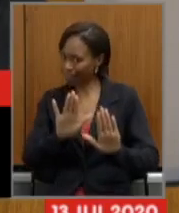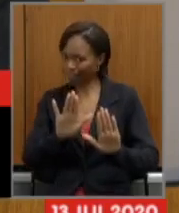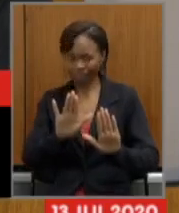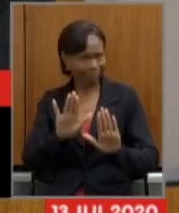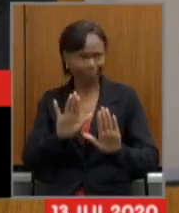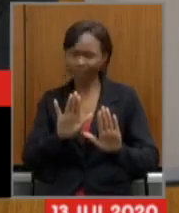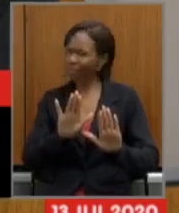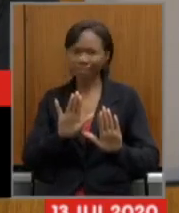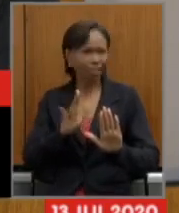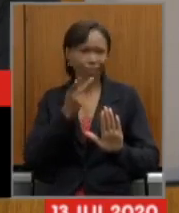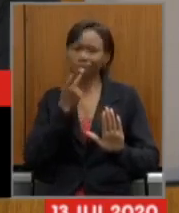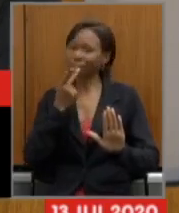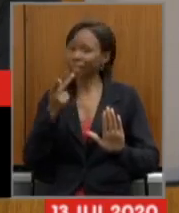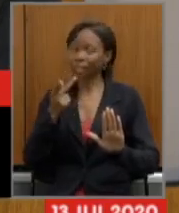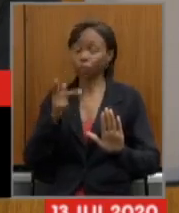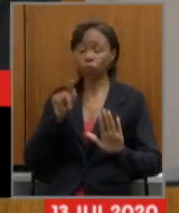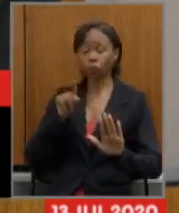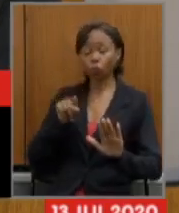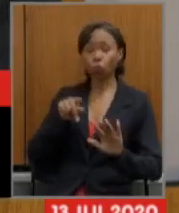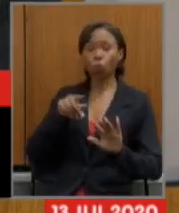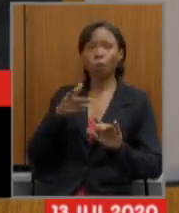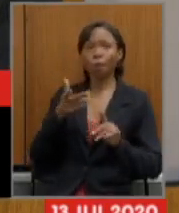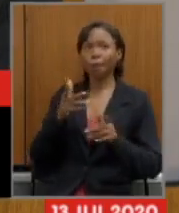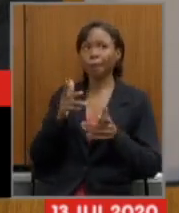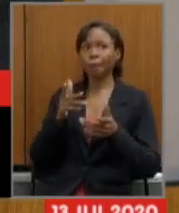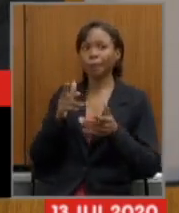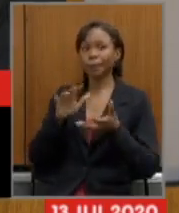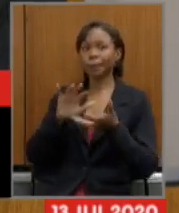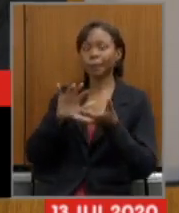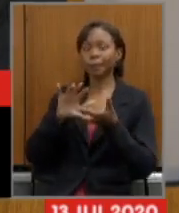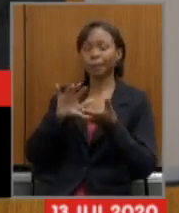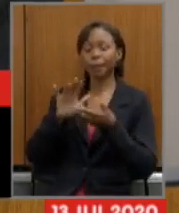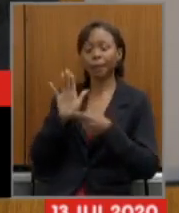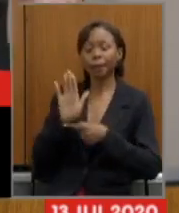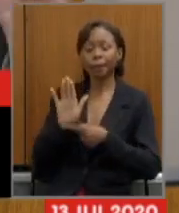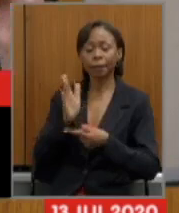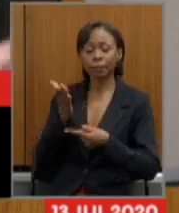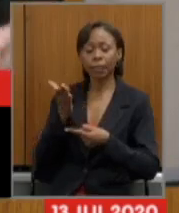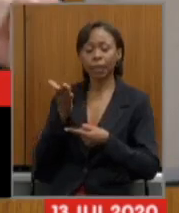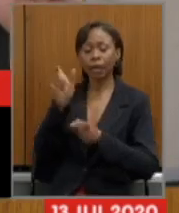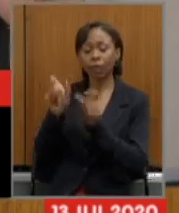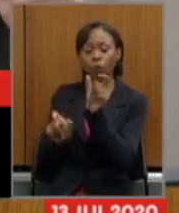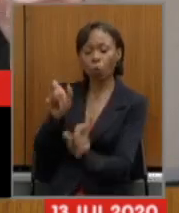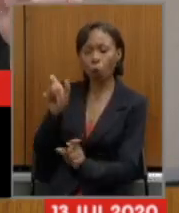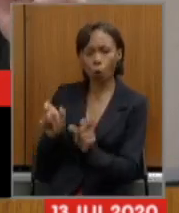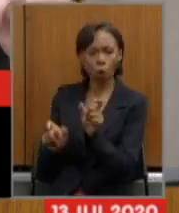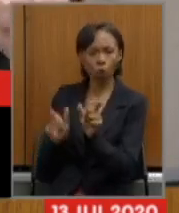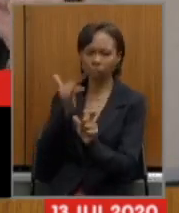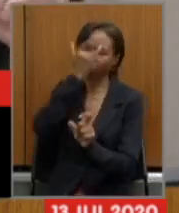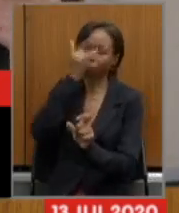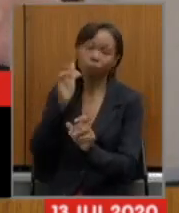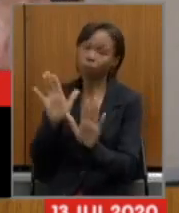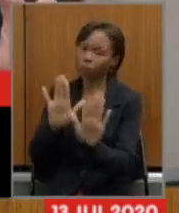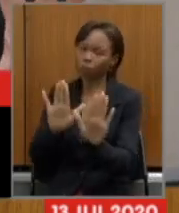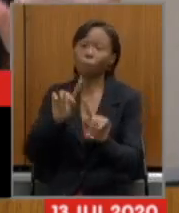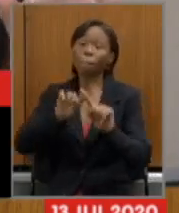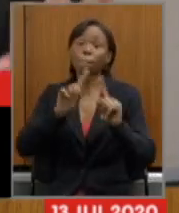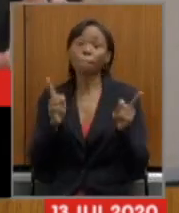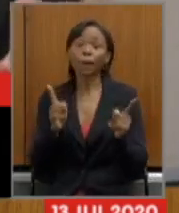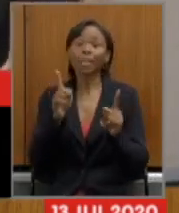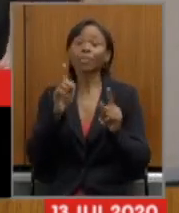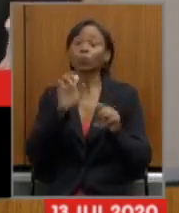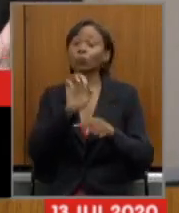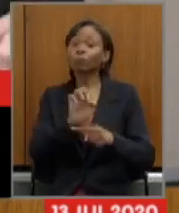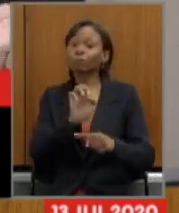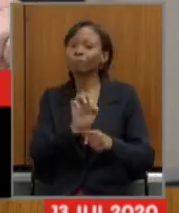aos atingidos diretamente estou falando da reparação que o Estado deve ter que a sociedade como um